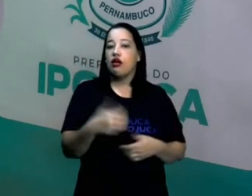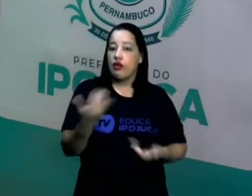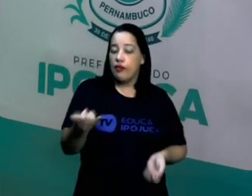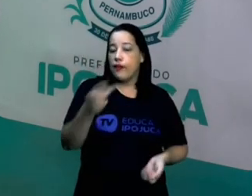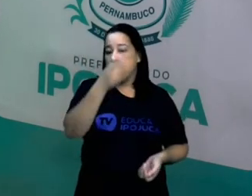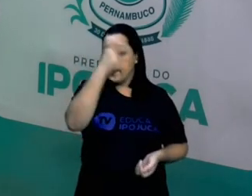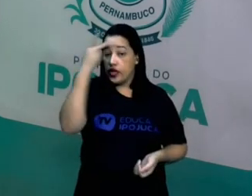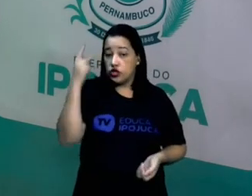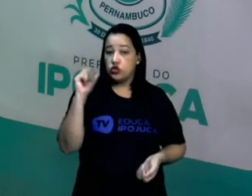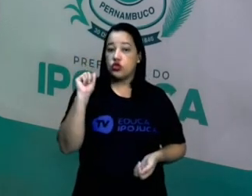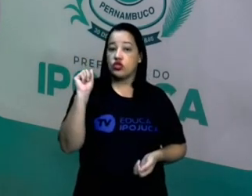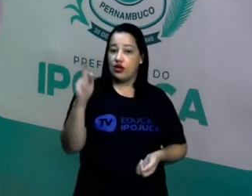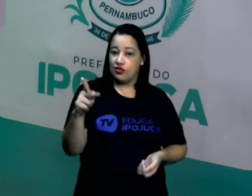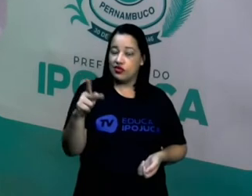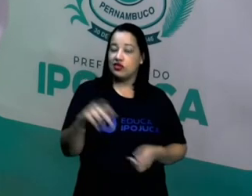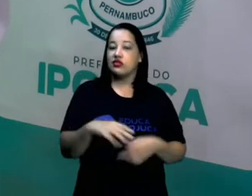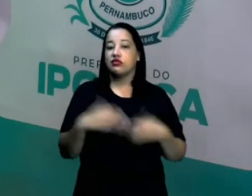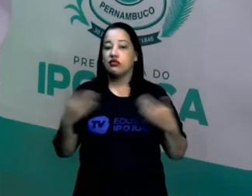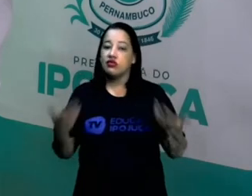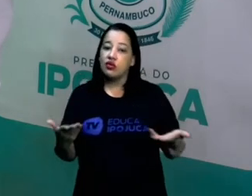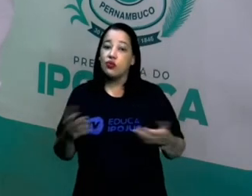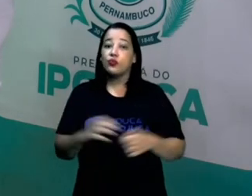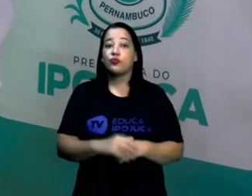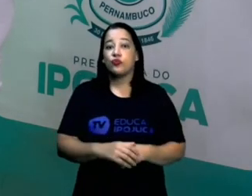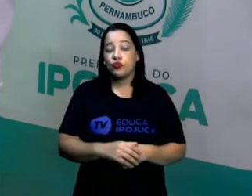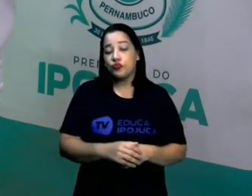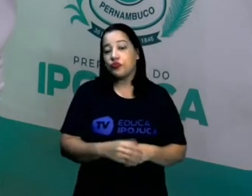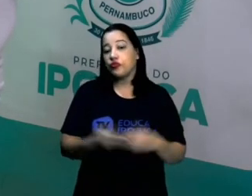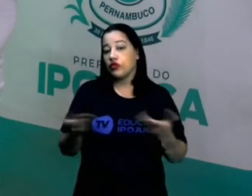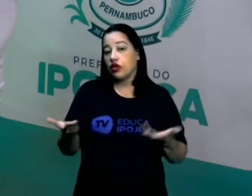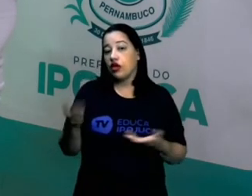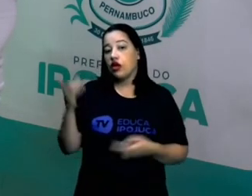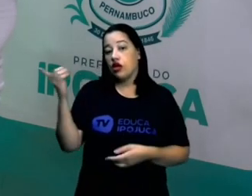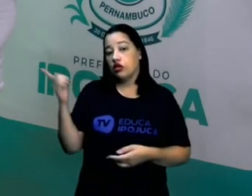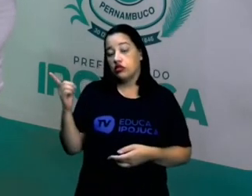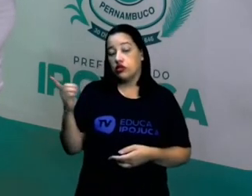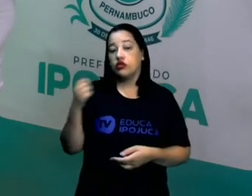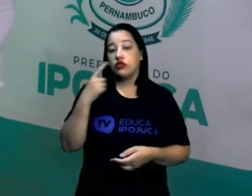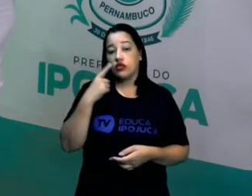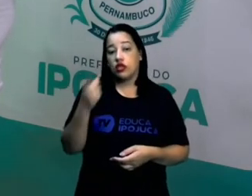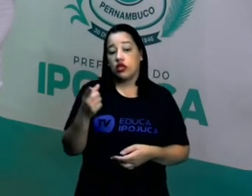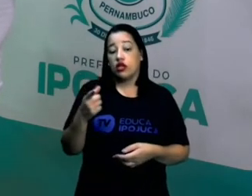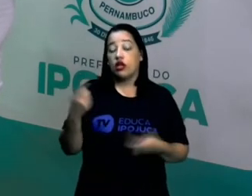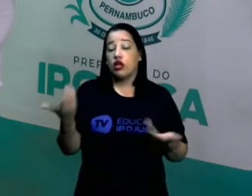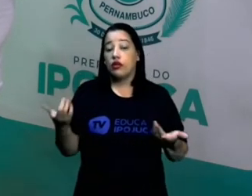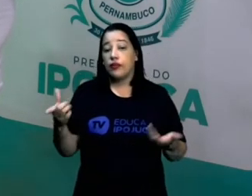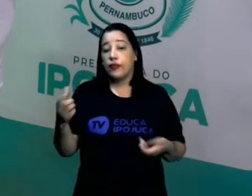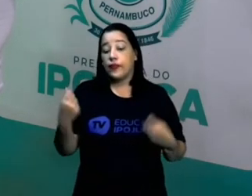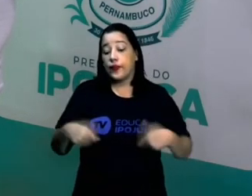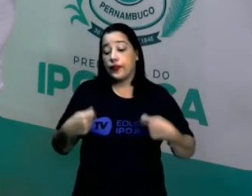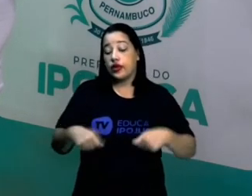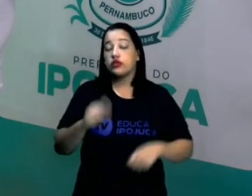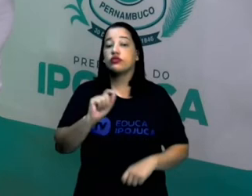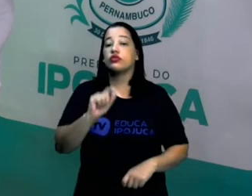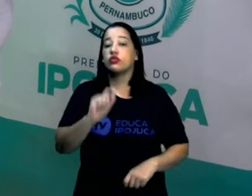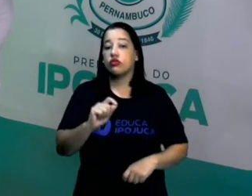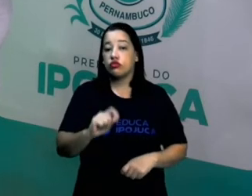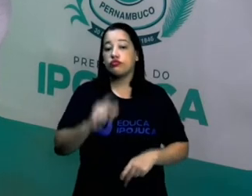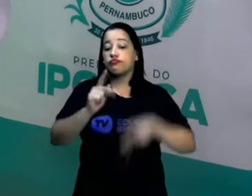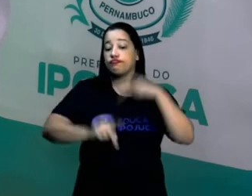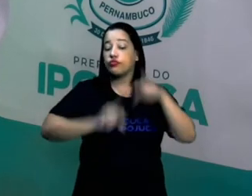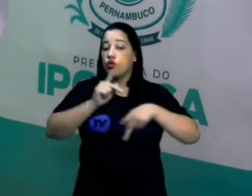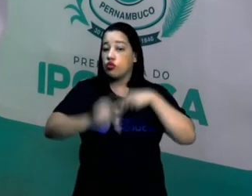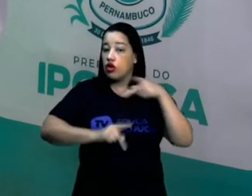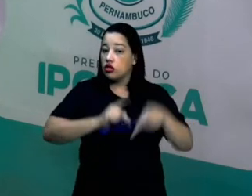aposentados do Brasil. E a gente vê que, para isso, a gente tem que ter uma população